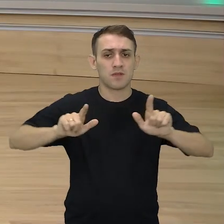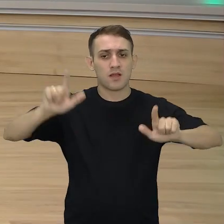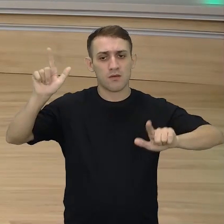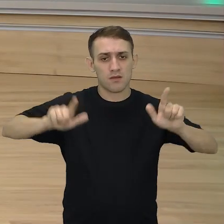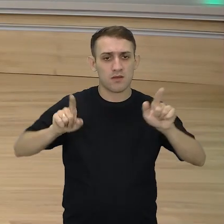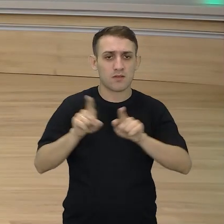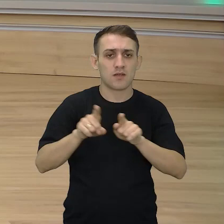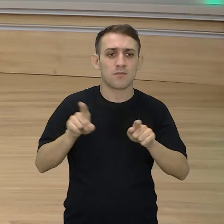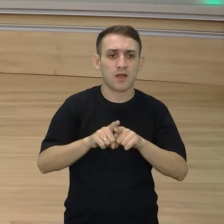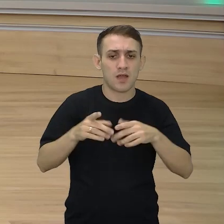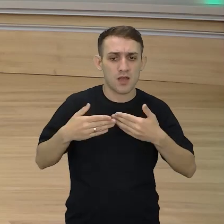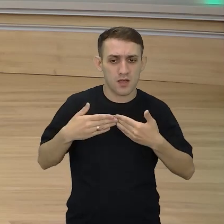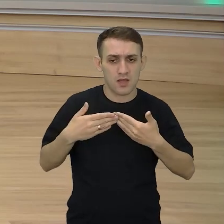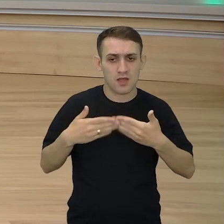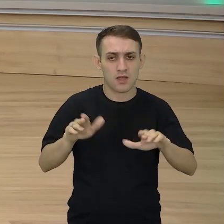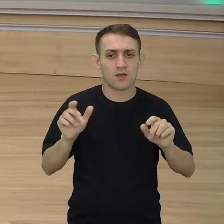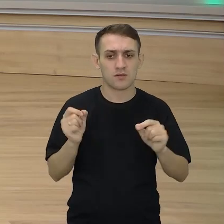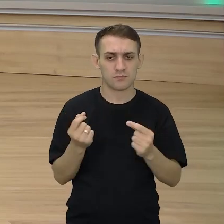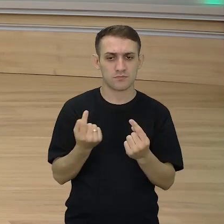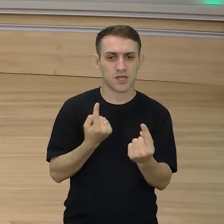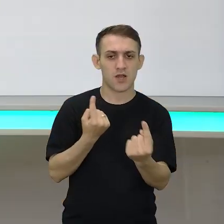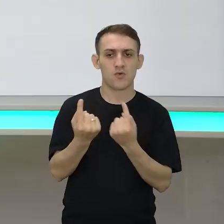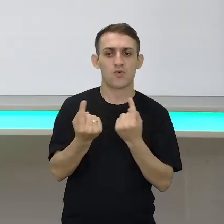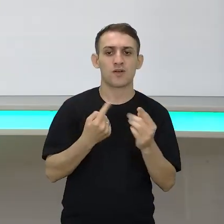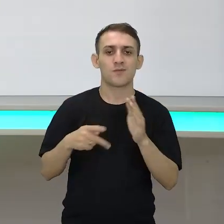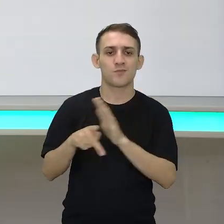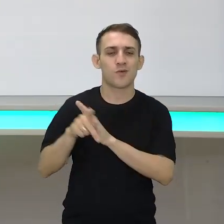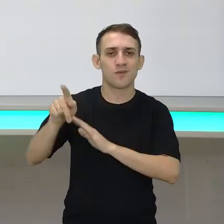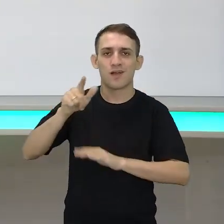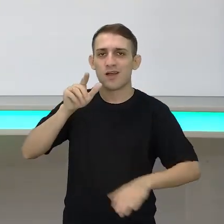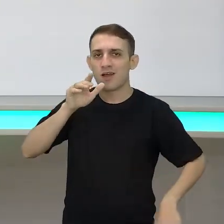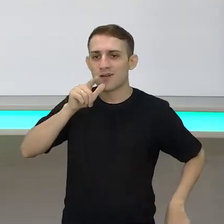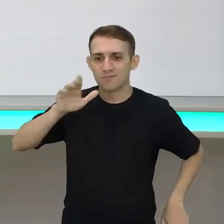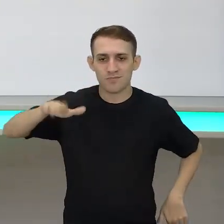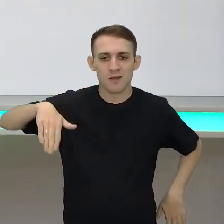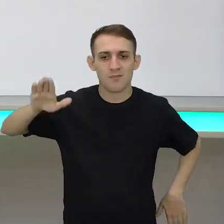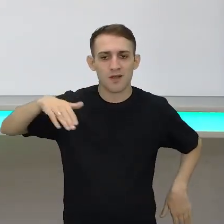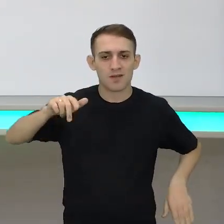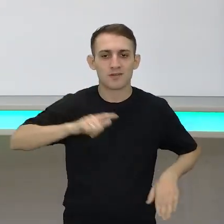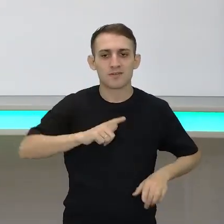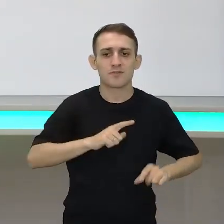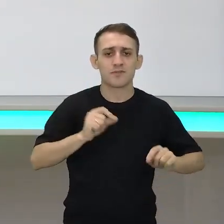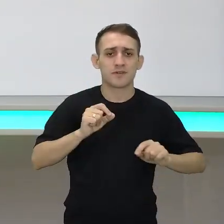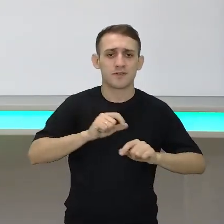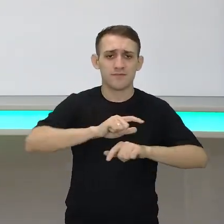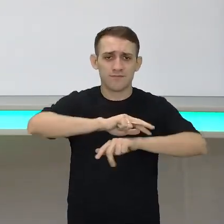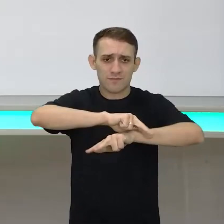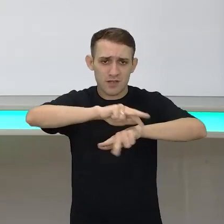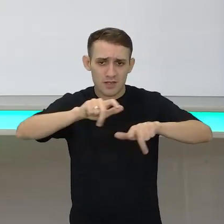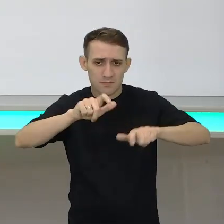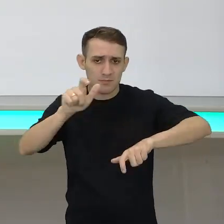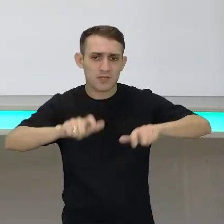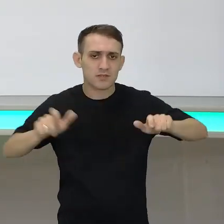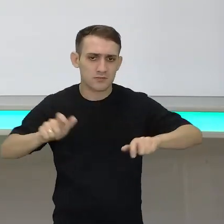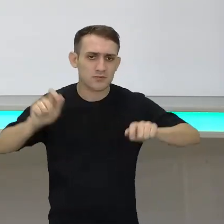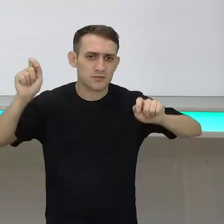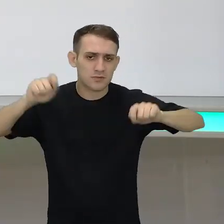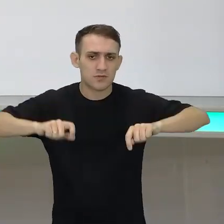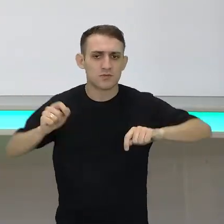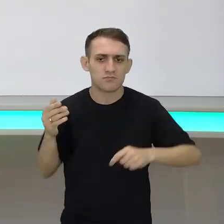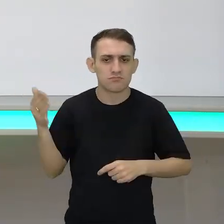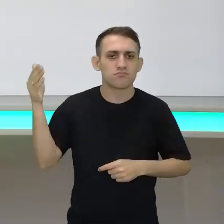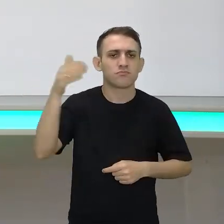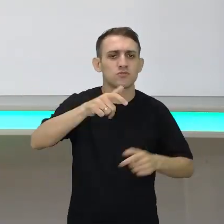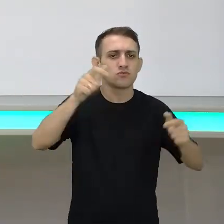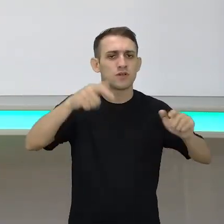e a abertura das estradas para o litoral, onde fazem com que muitas pessoas acabem indo